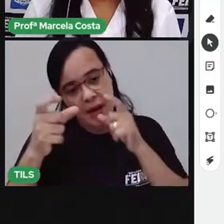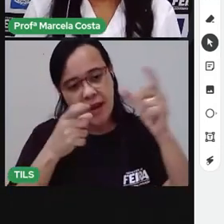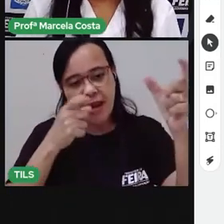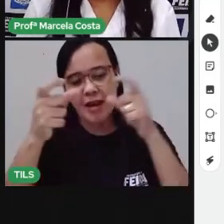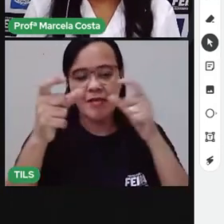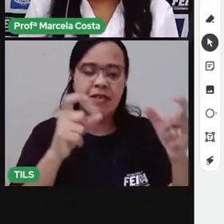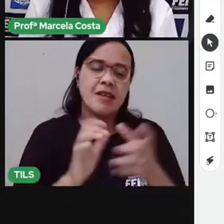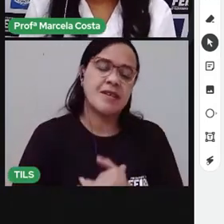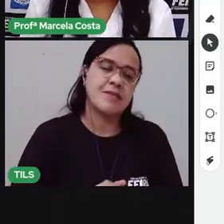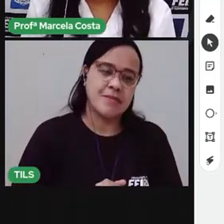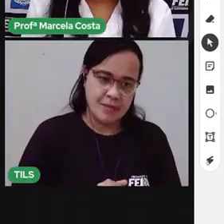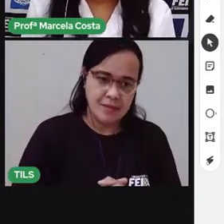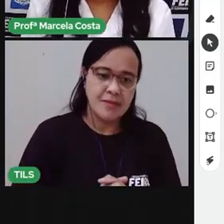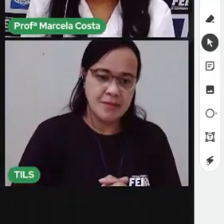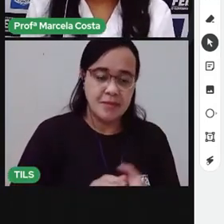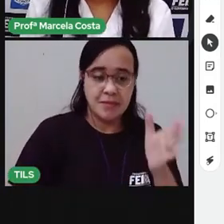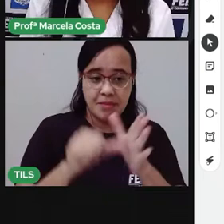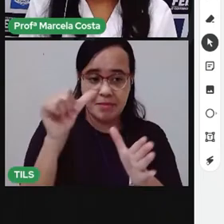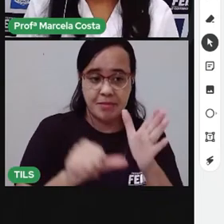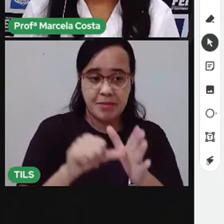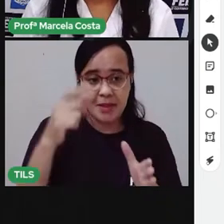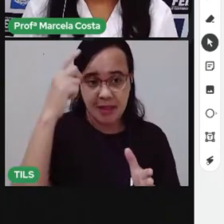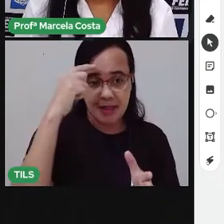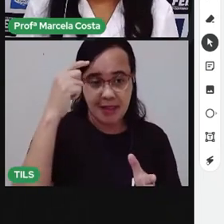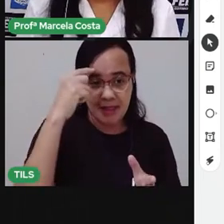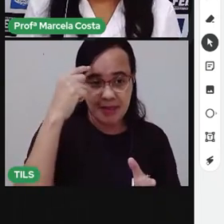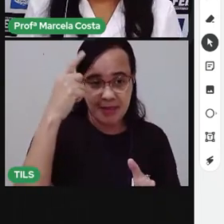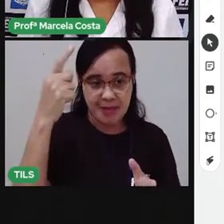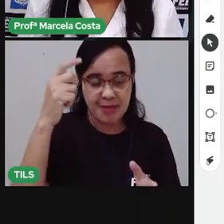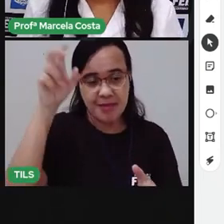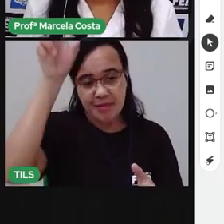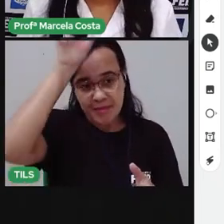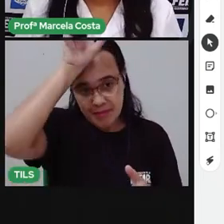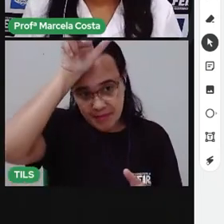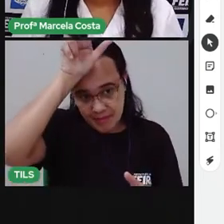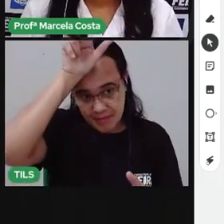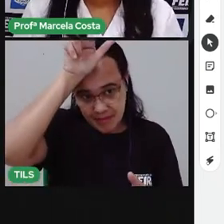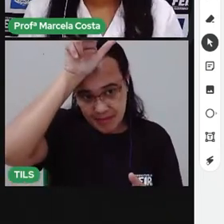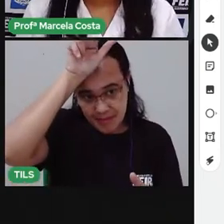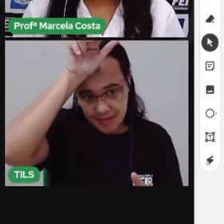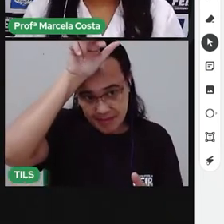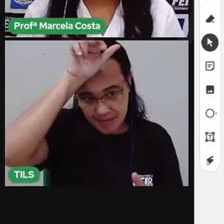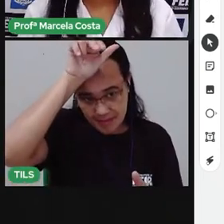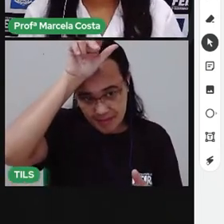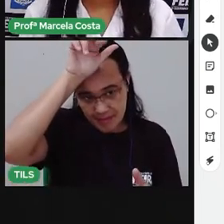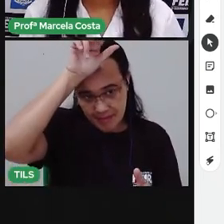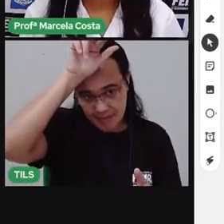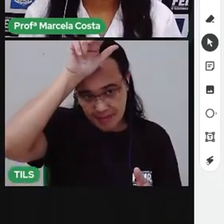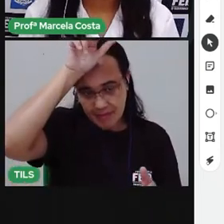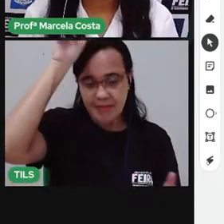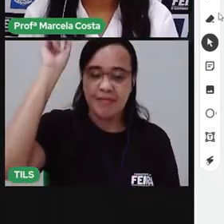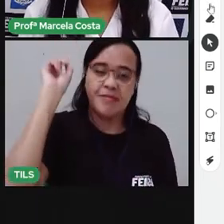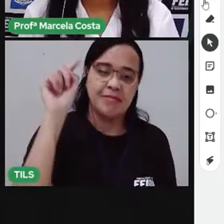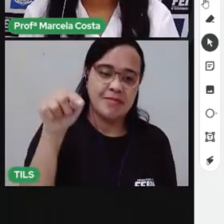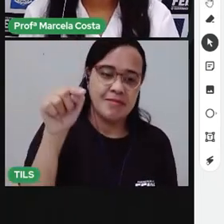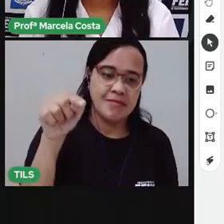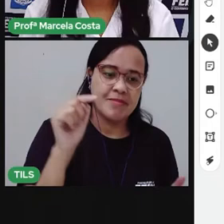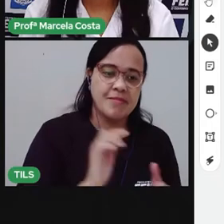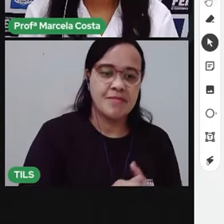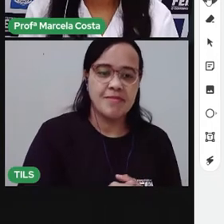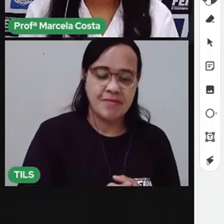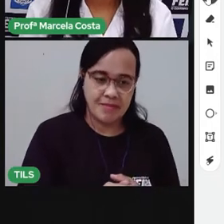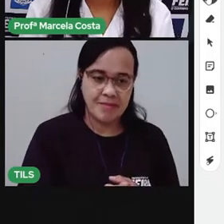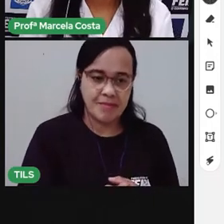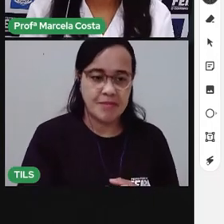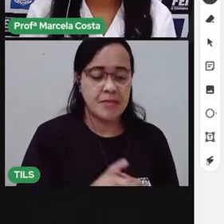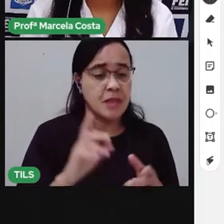A primeira palavra que a gente vai escrever vai ser barata. Vou pegar aqui minha canetinha.